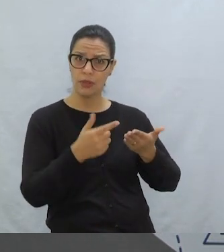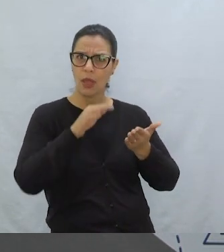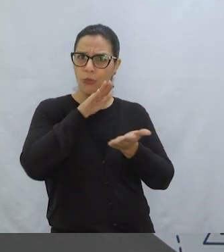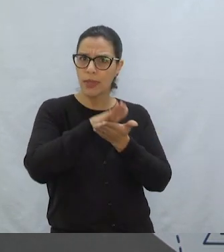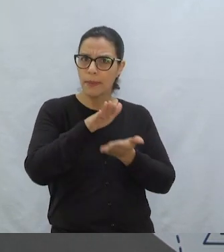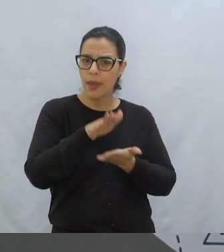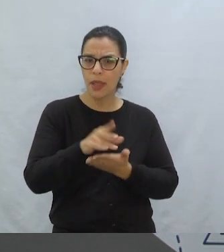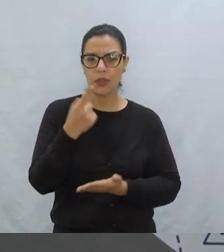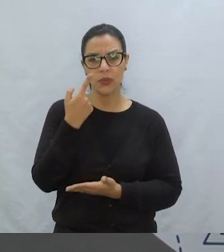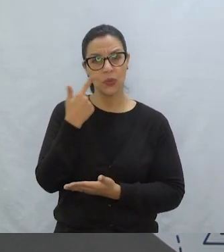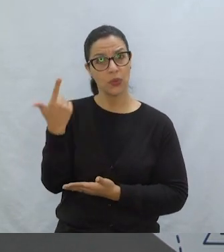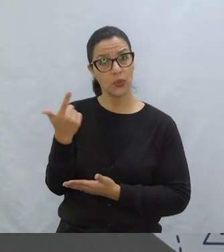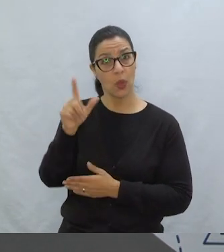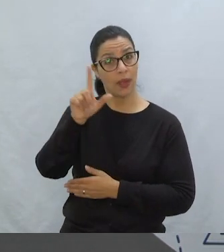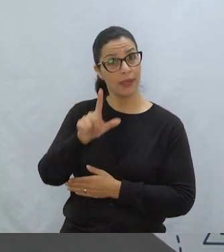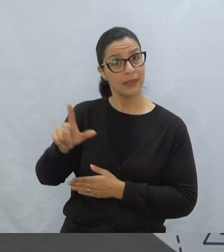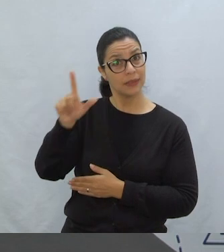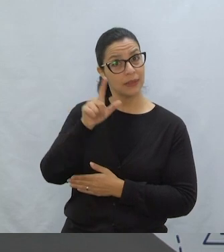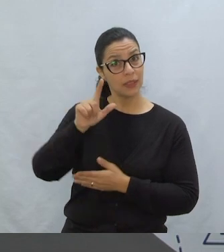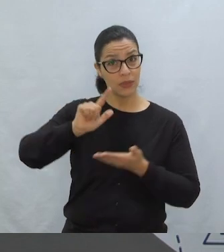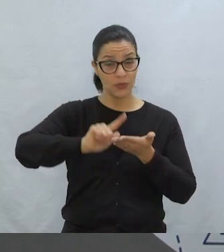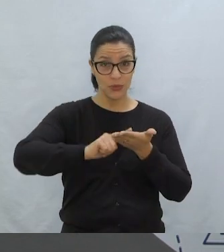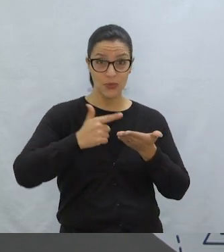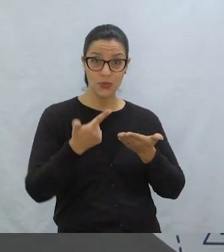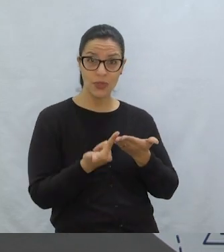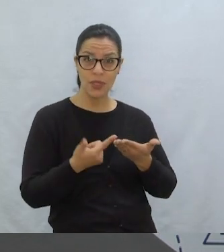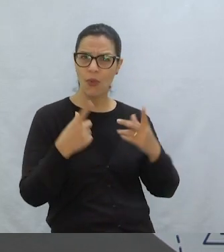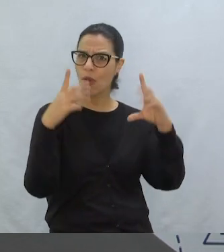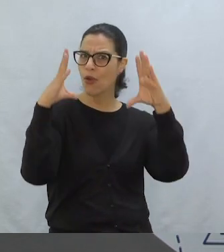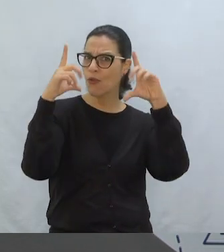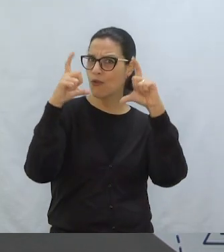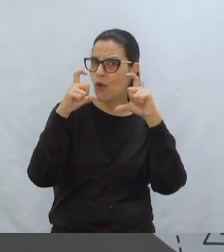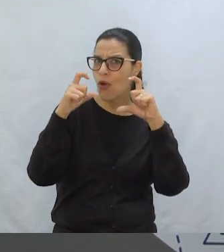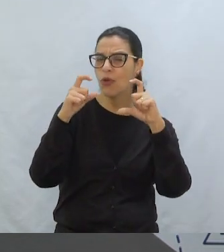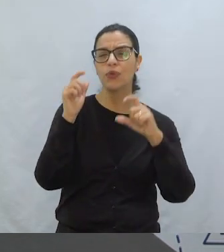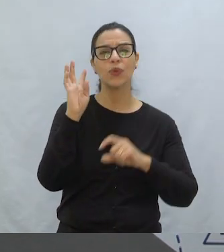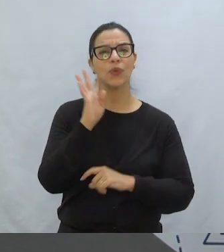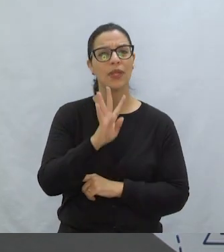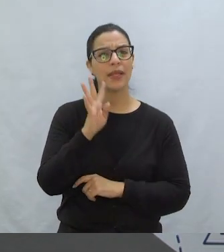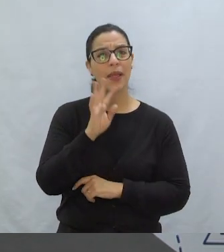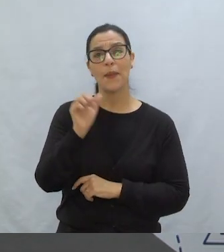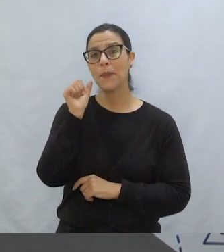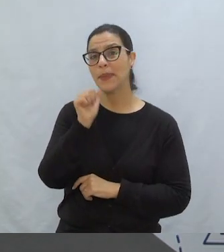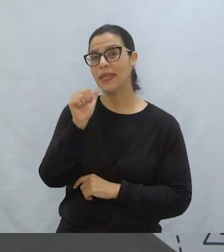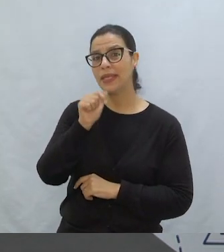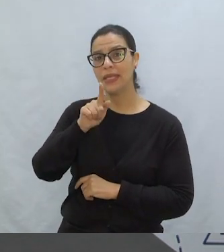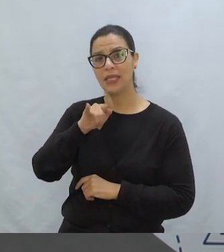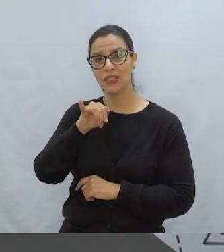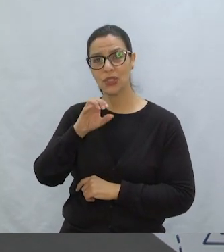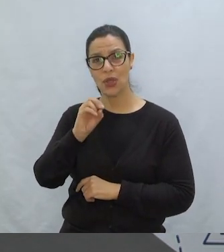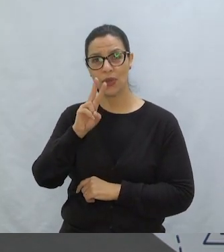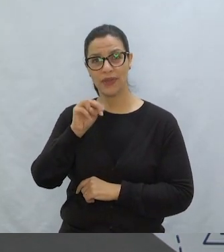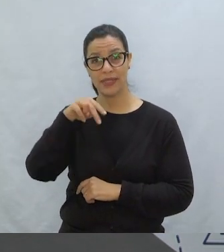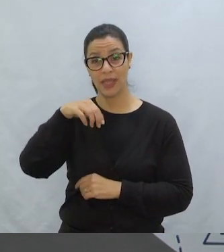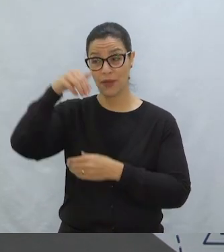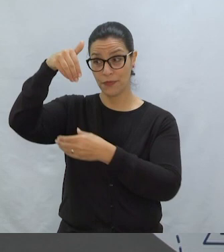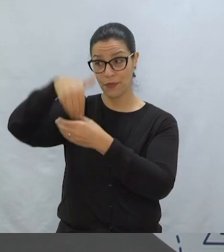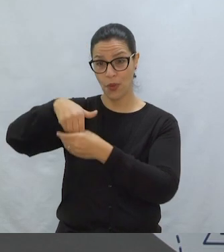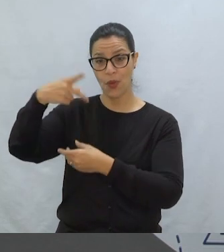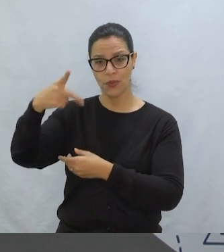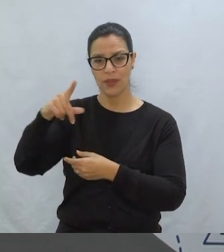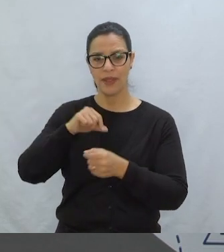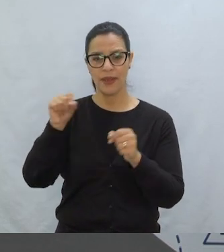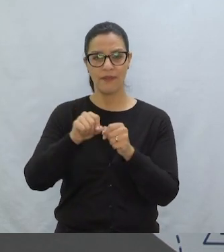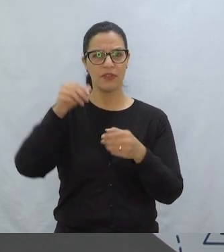O jornal impresso, olha, um jornal literário. Que foto bacana da Giovana. Ela está mostrando aqui o voto dela.